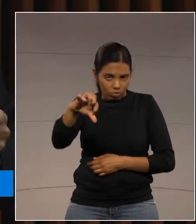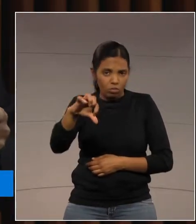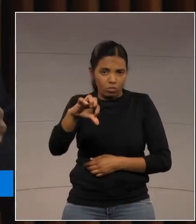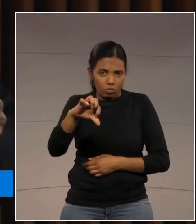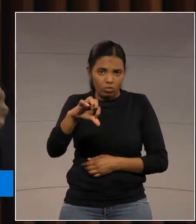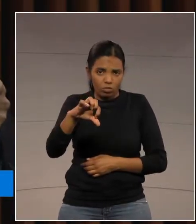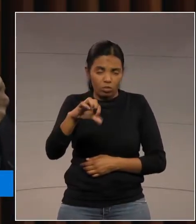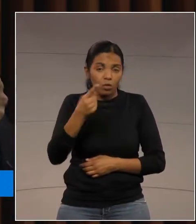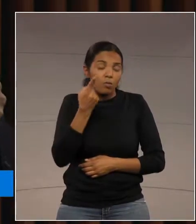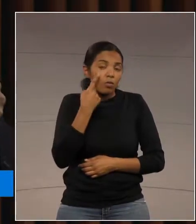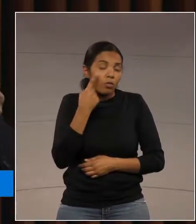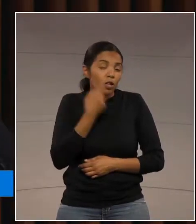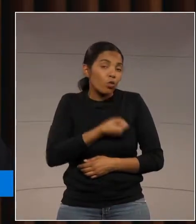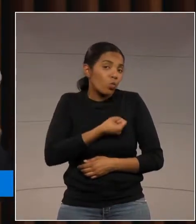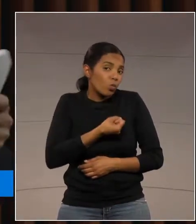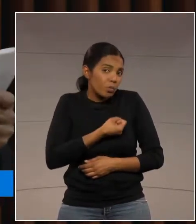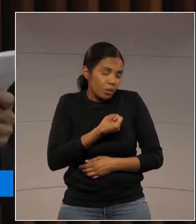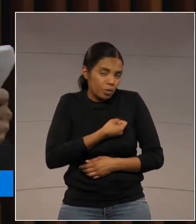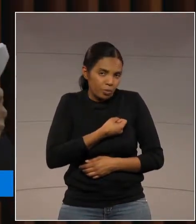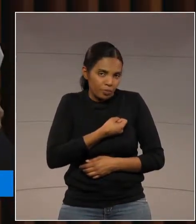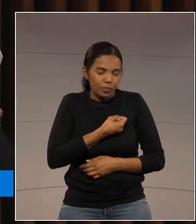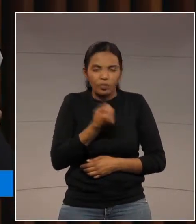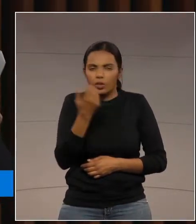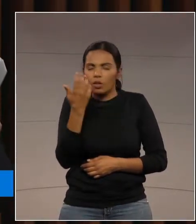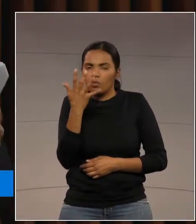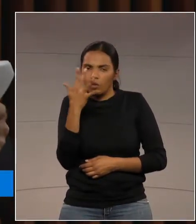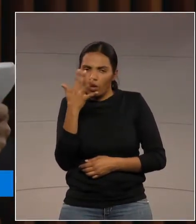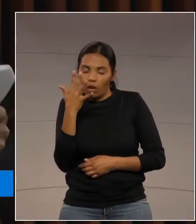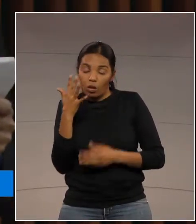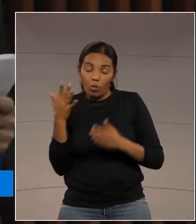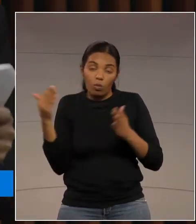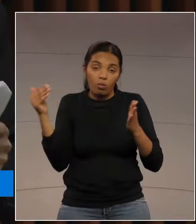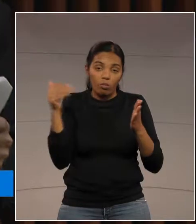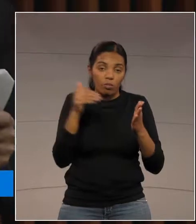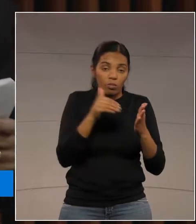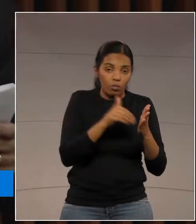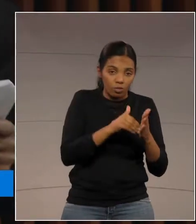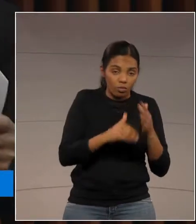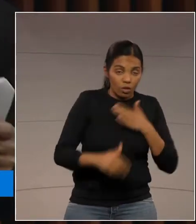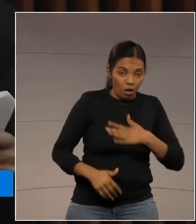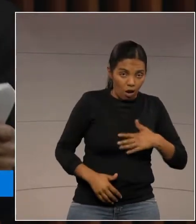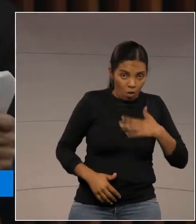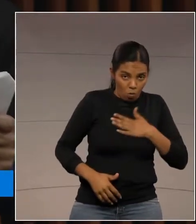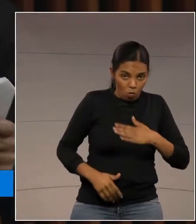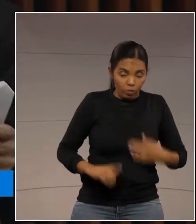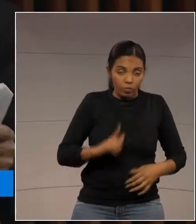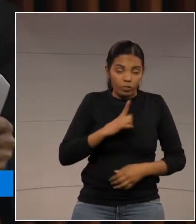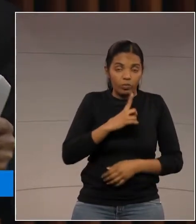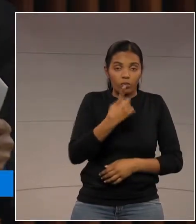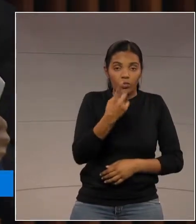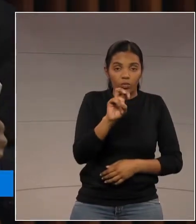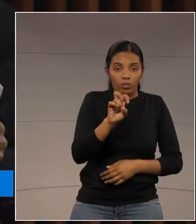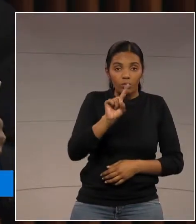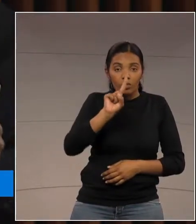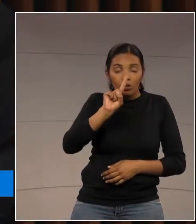olhem os números. de fevereiro a agosto, nós tivemos 15.690